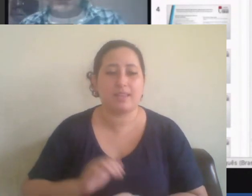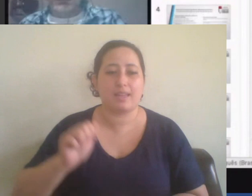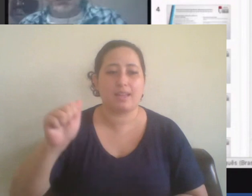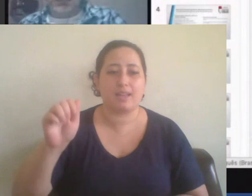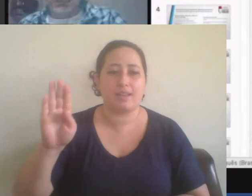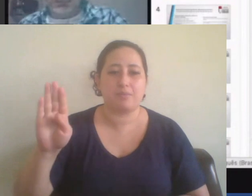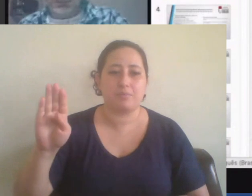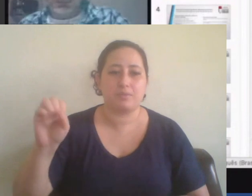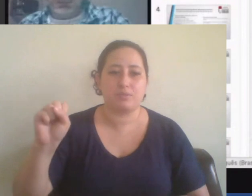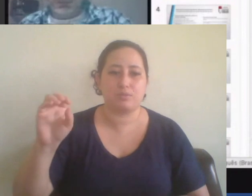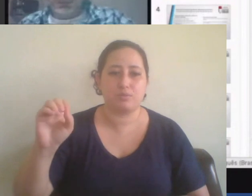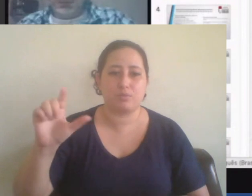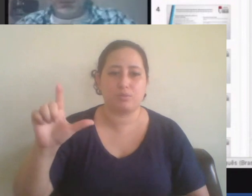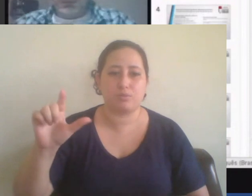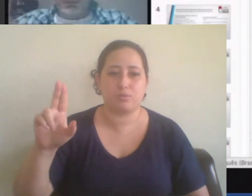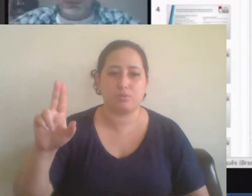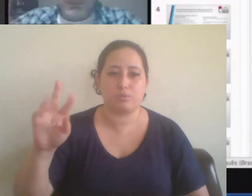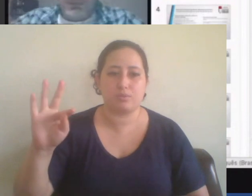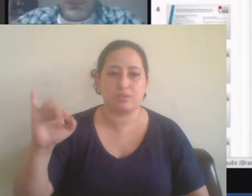monárquico.